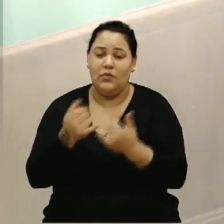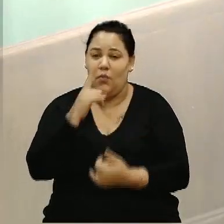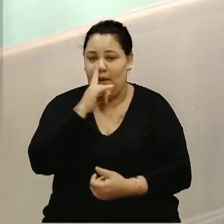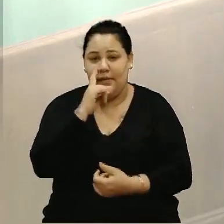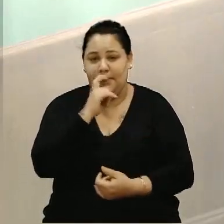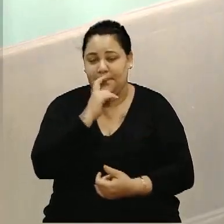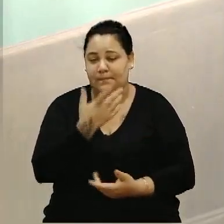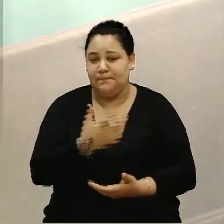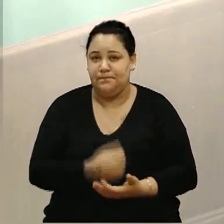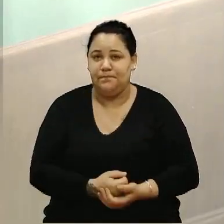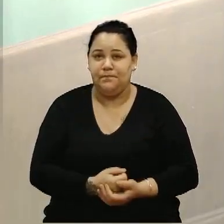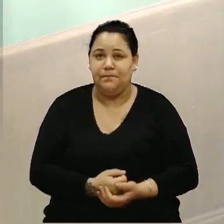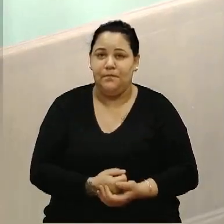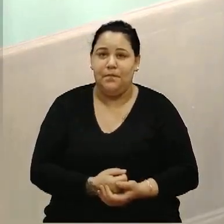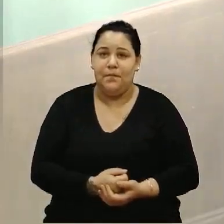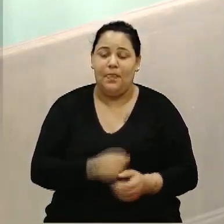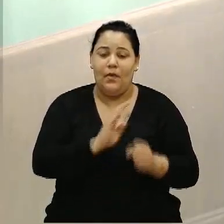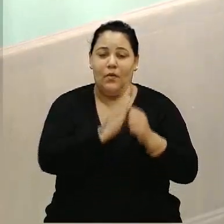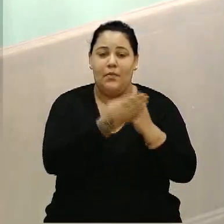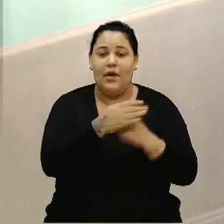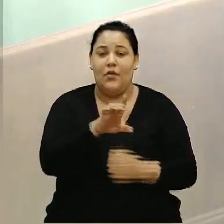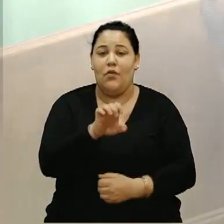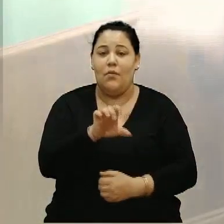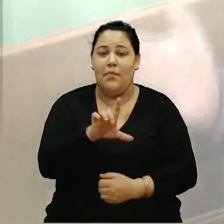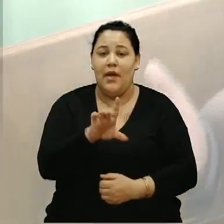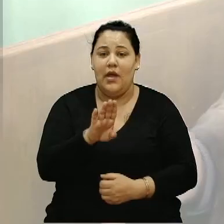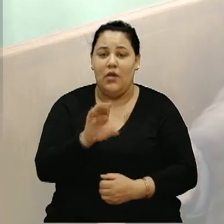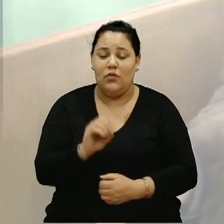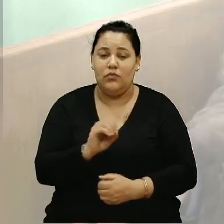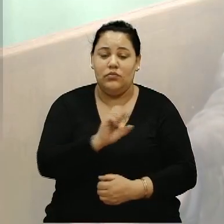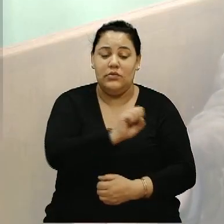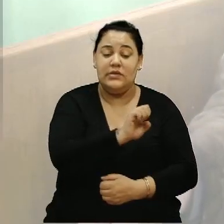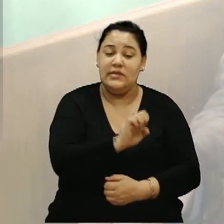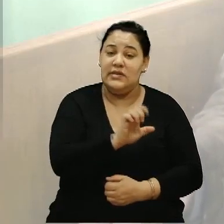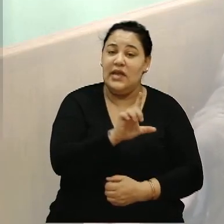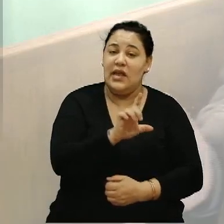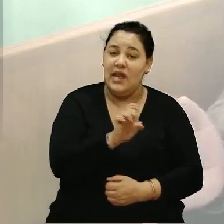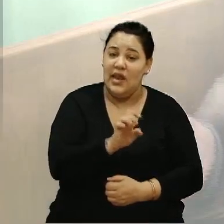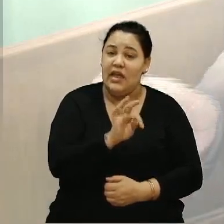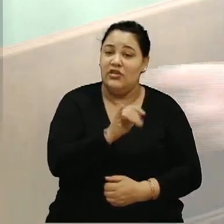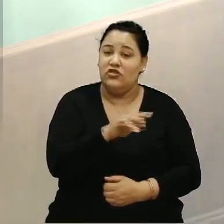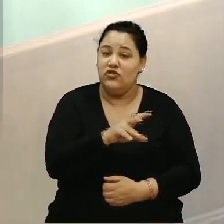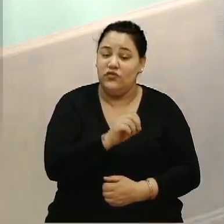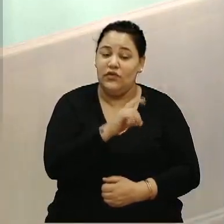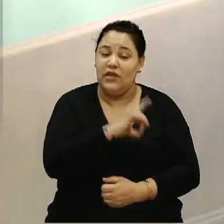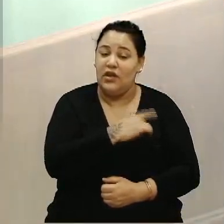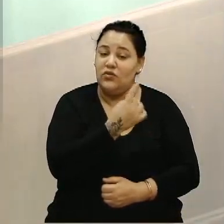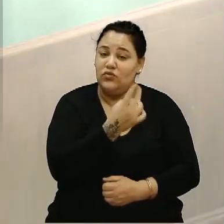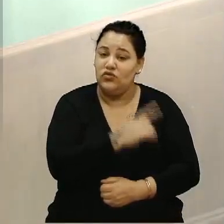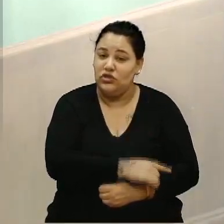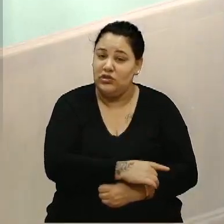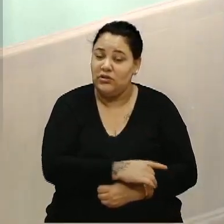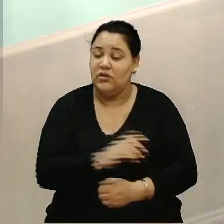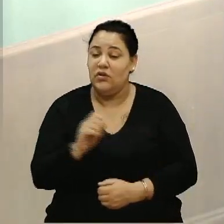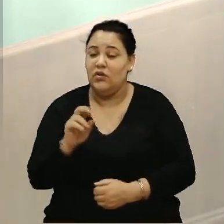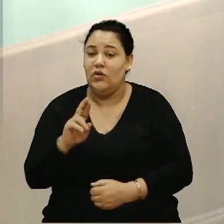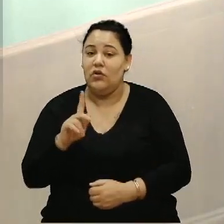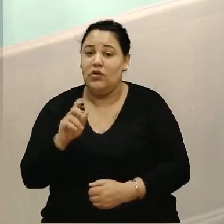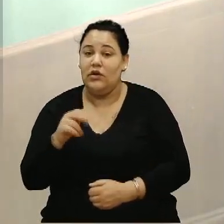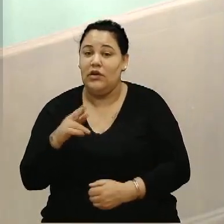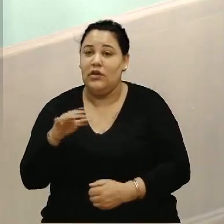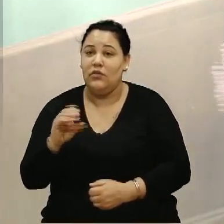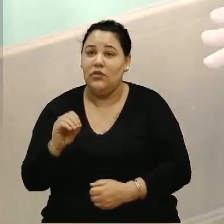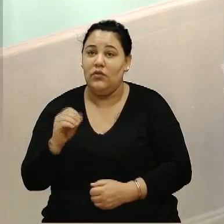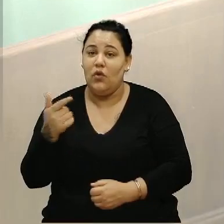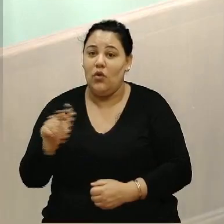o seletivo é no dia tal e o orgânico é no dia tal. E o pior lixo que nós temos é o do centro da